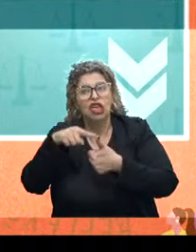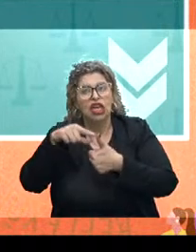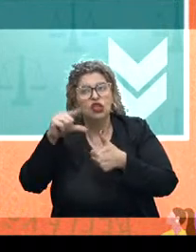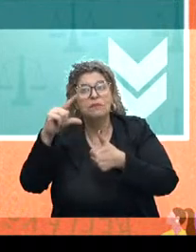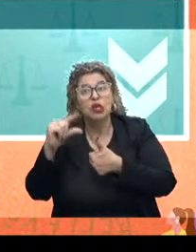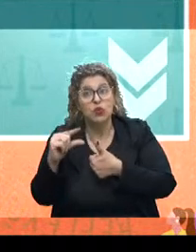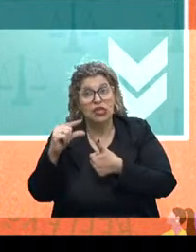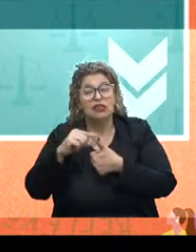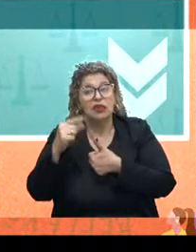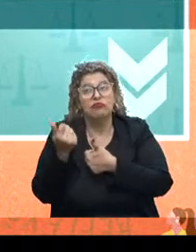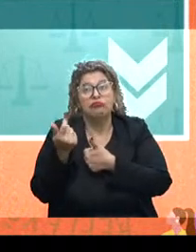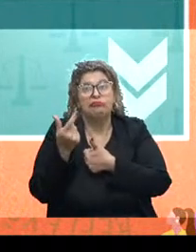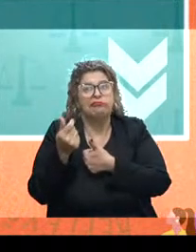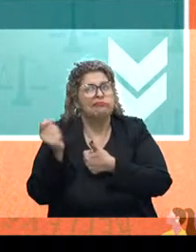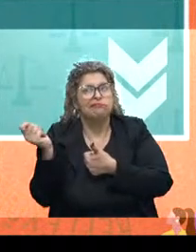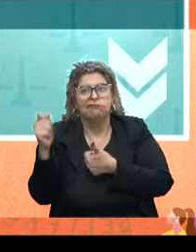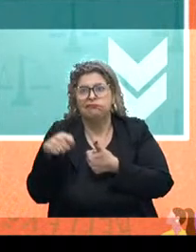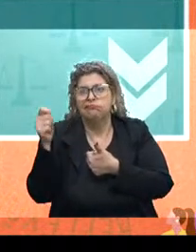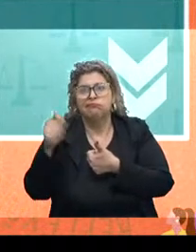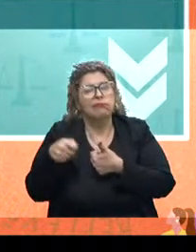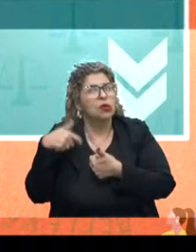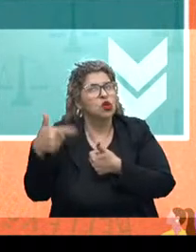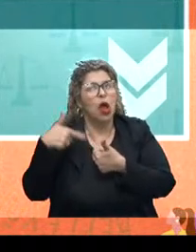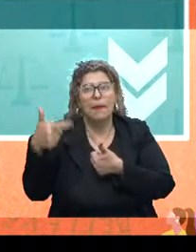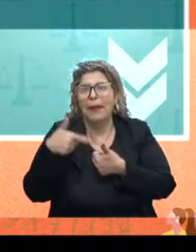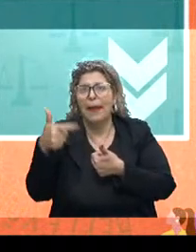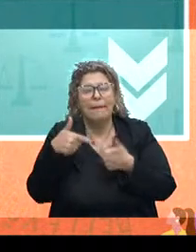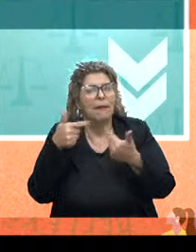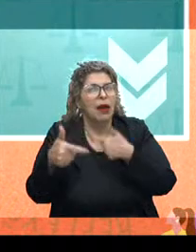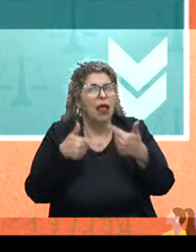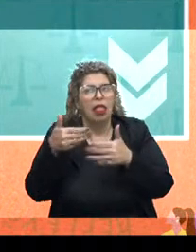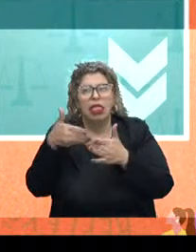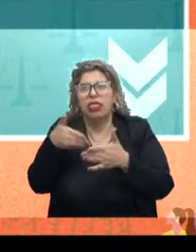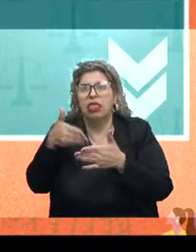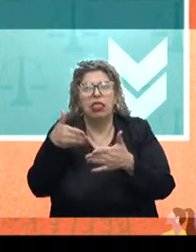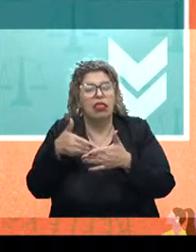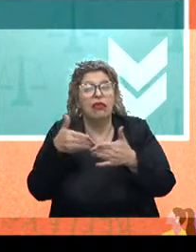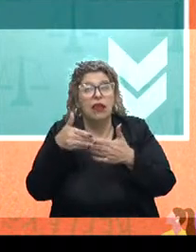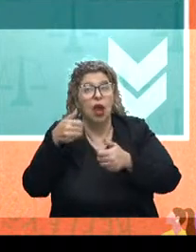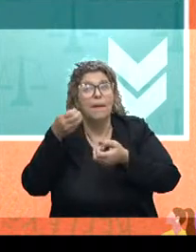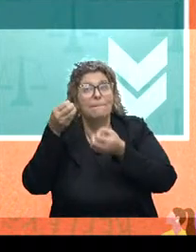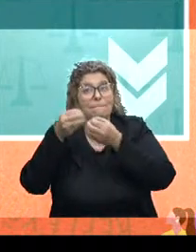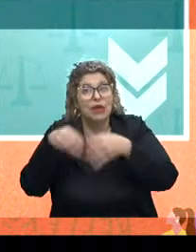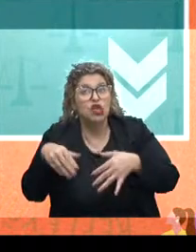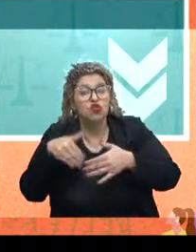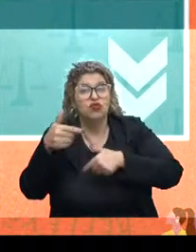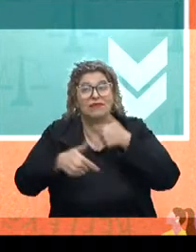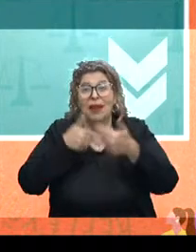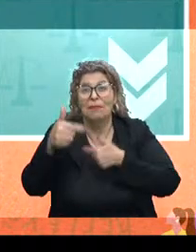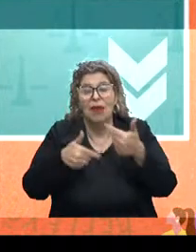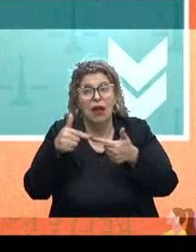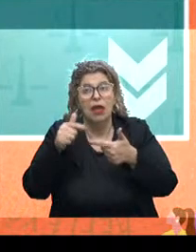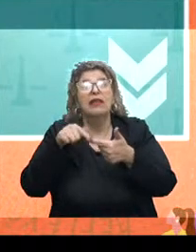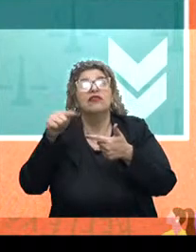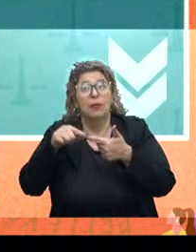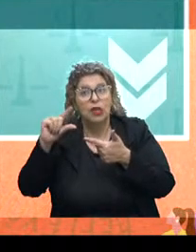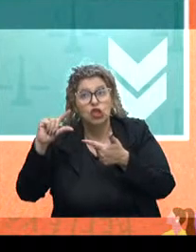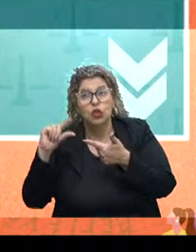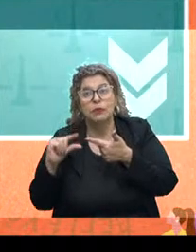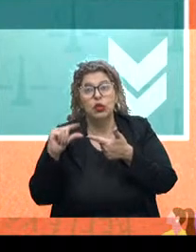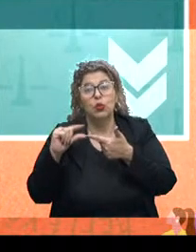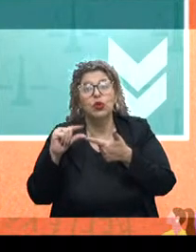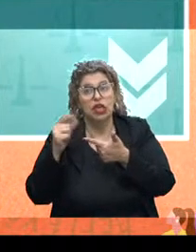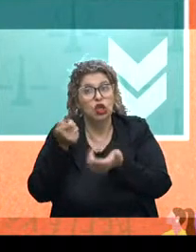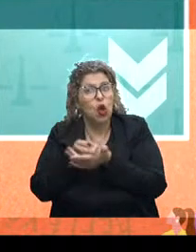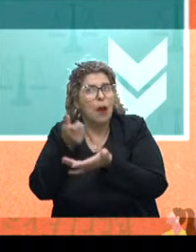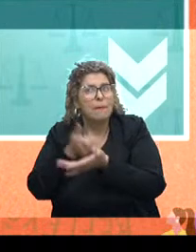da renda causada pela incapacidade de trabalhar com as medidas restritivas ou com perda de emprego, somado ao fenômeno da diminuição do